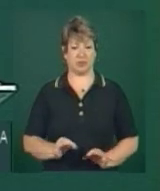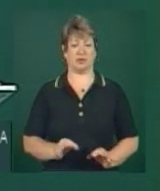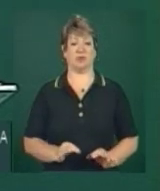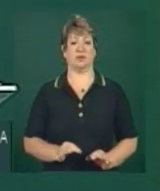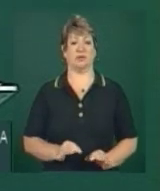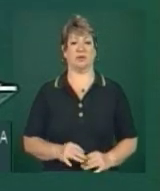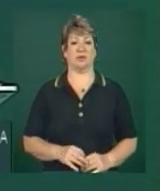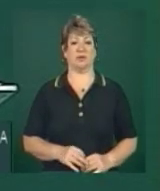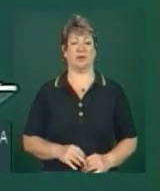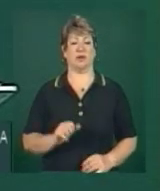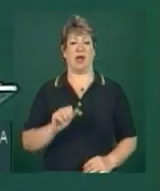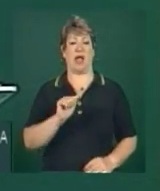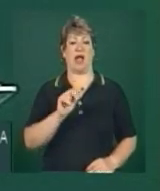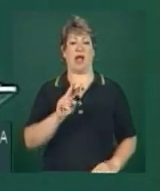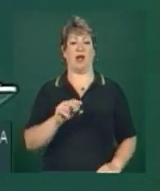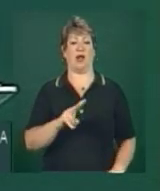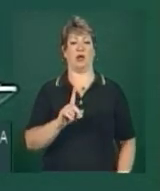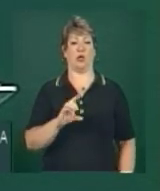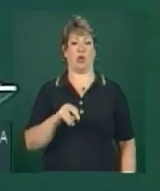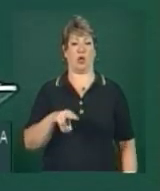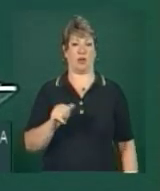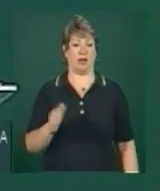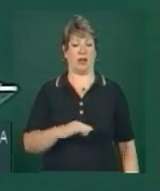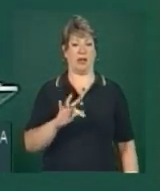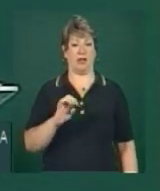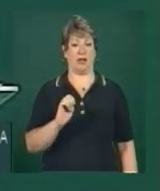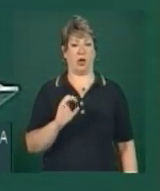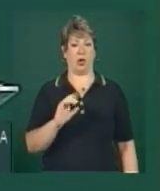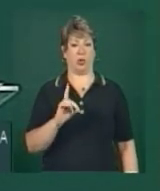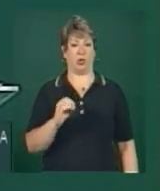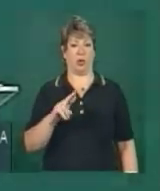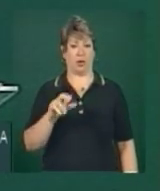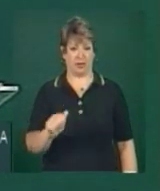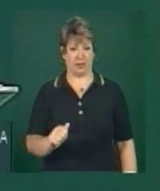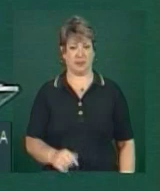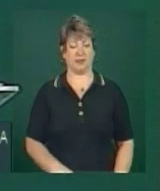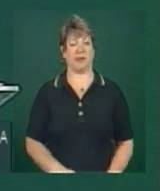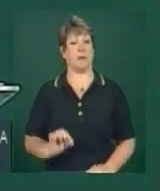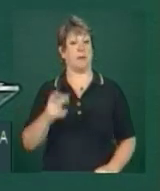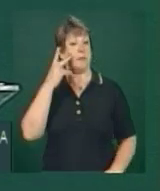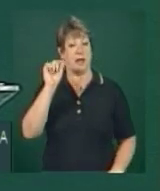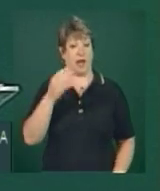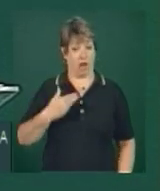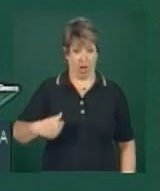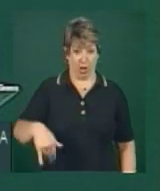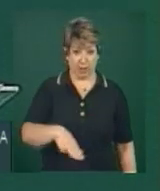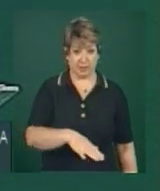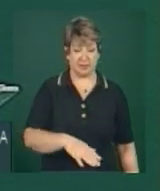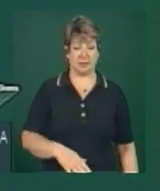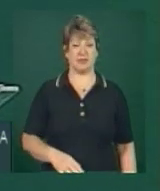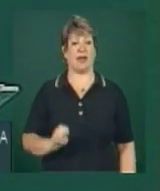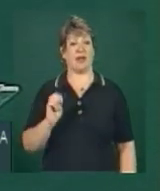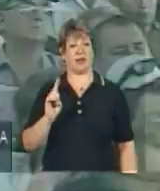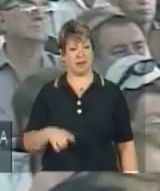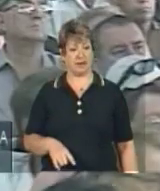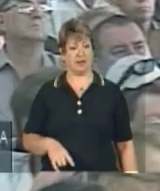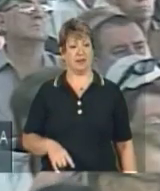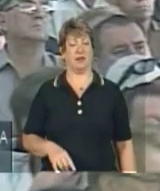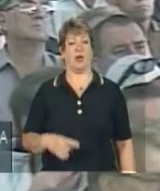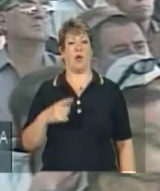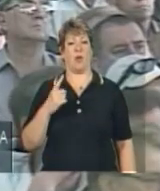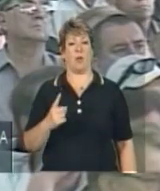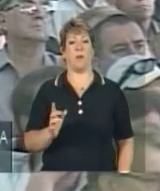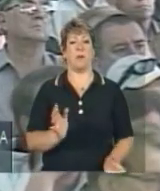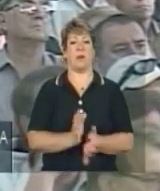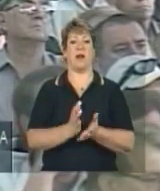Avenida Dona Teodora. Para nós é uma